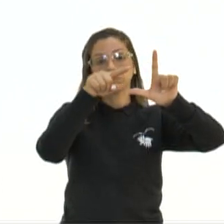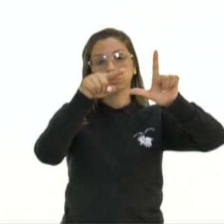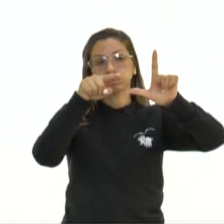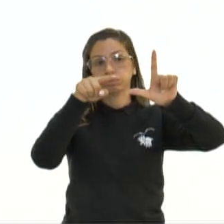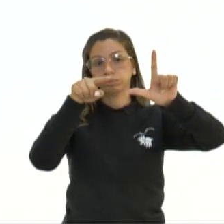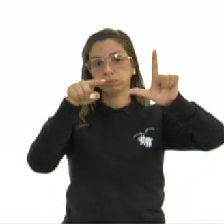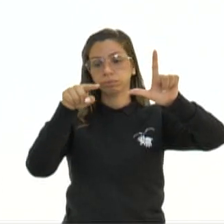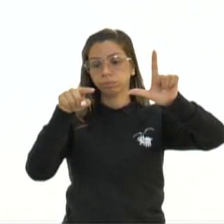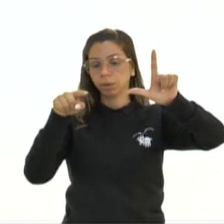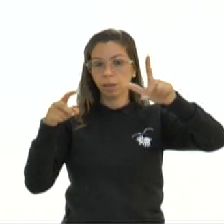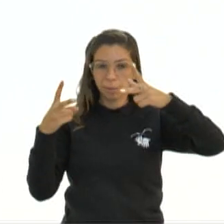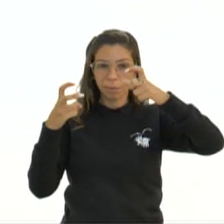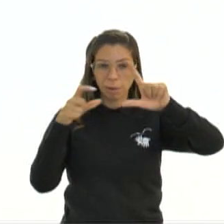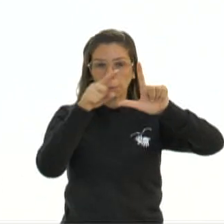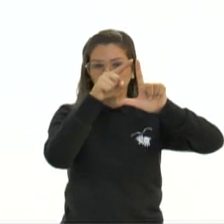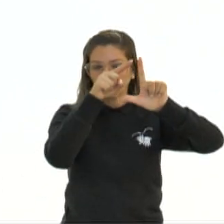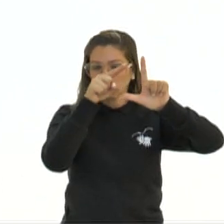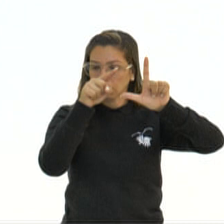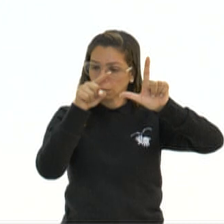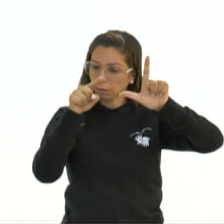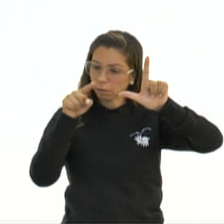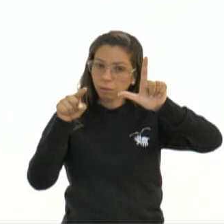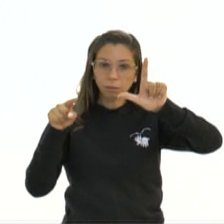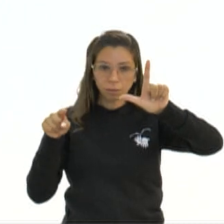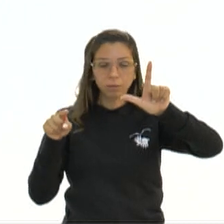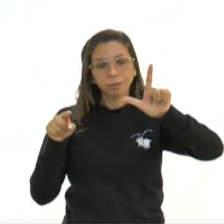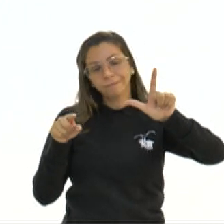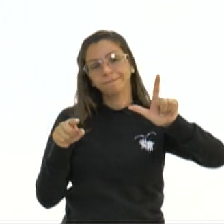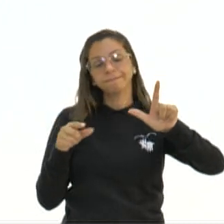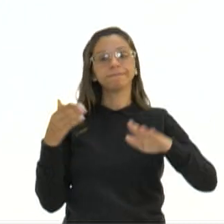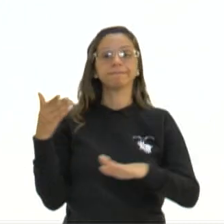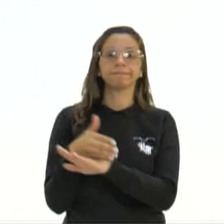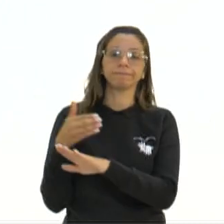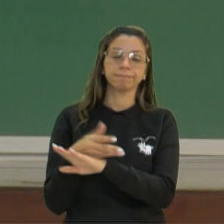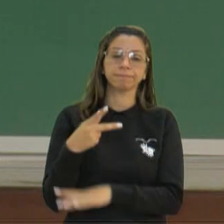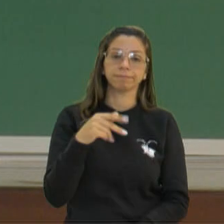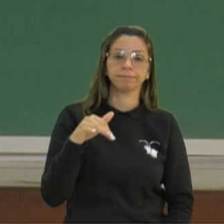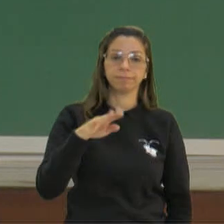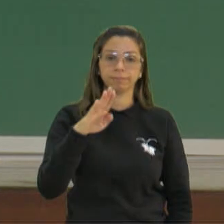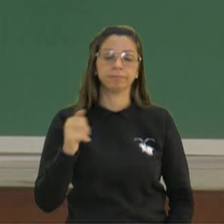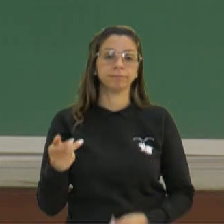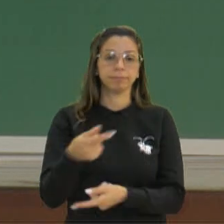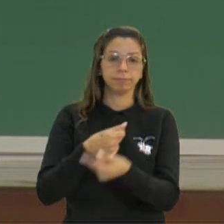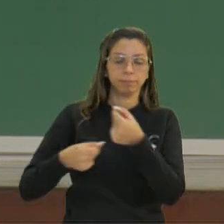dos países da Ásia. Ele veio em declínio na participação do PIB mundial.